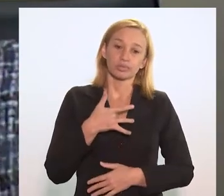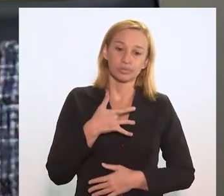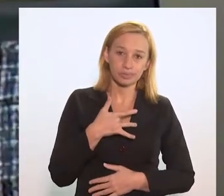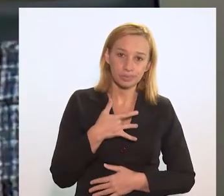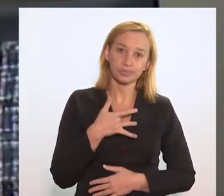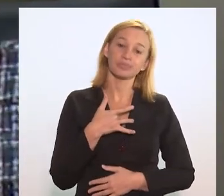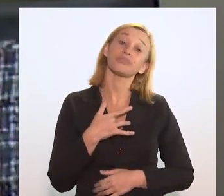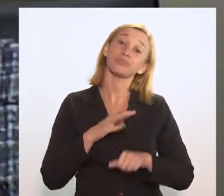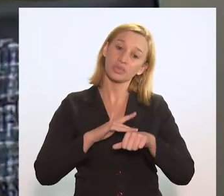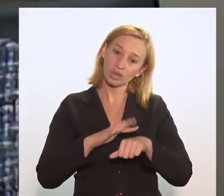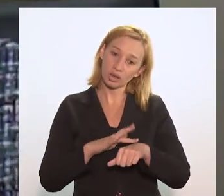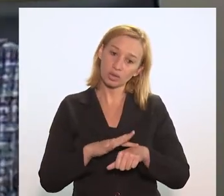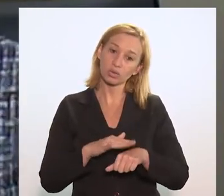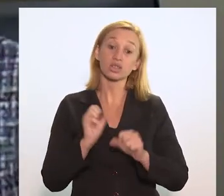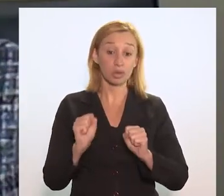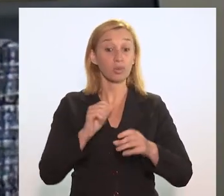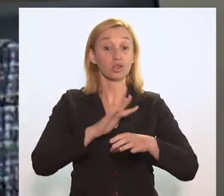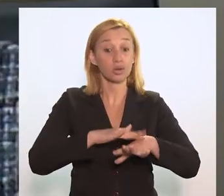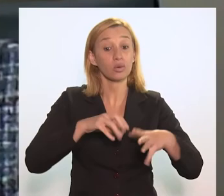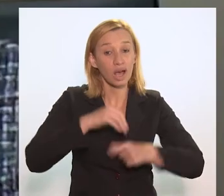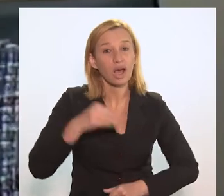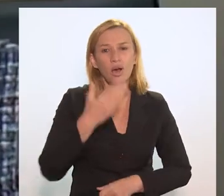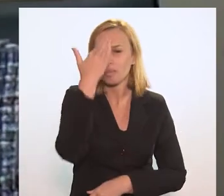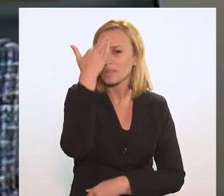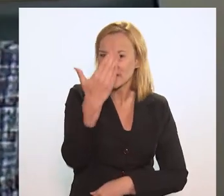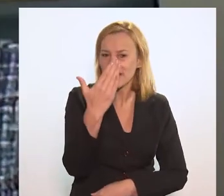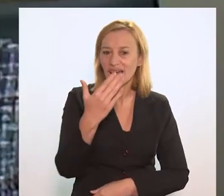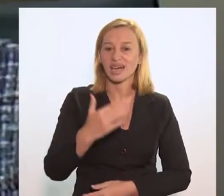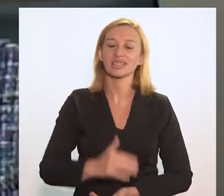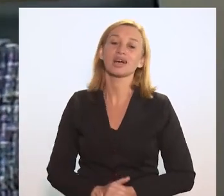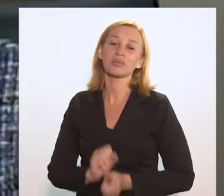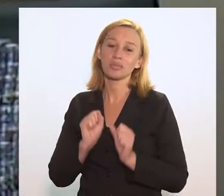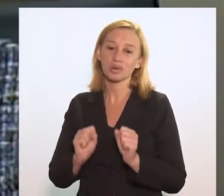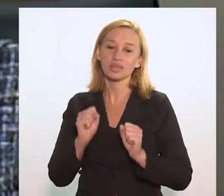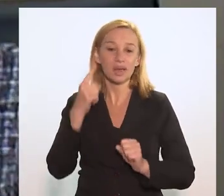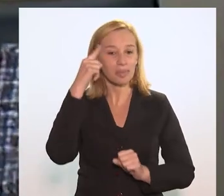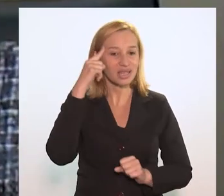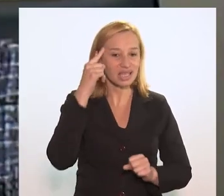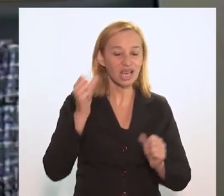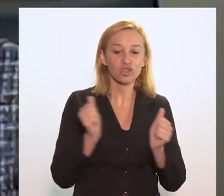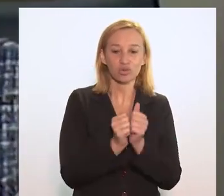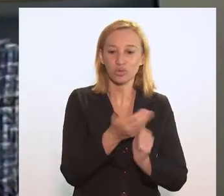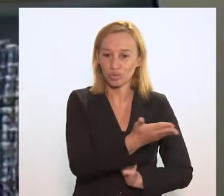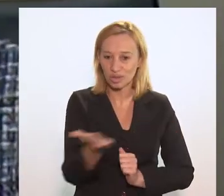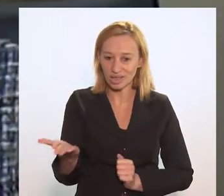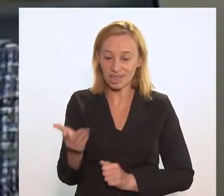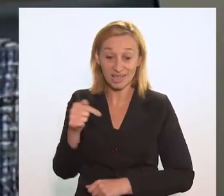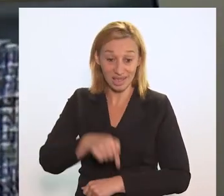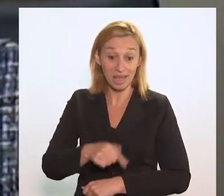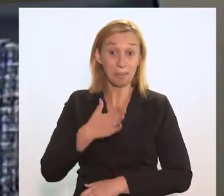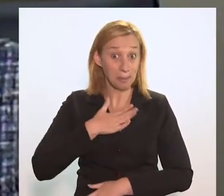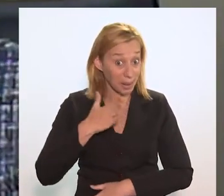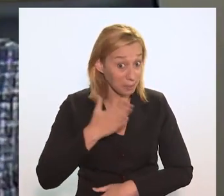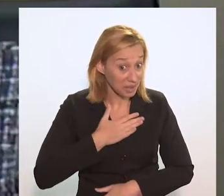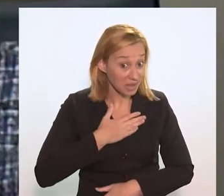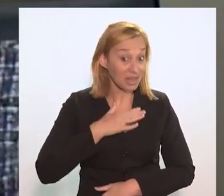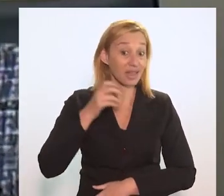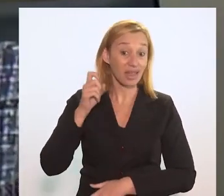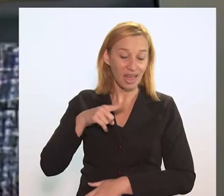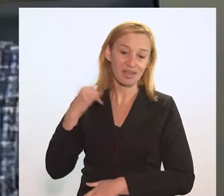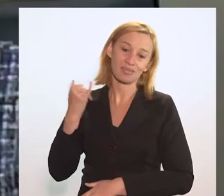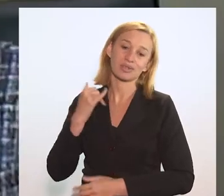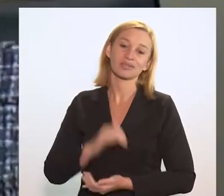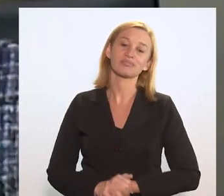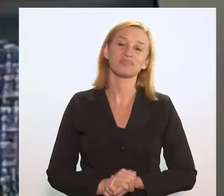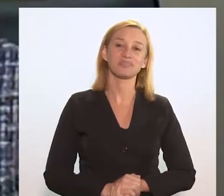em razão da tuberculose, que é uma doença purada. Obrigada demais por poder refletir com todos vocês esse tema, que para